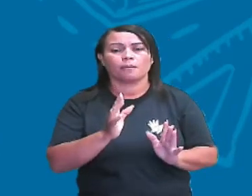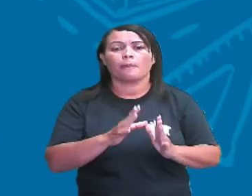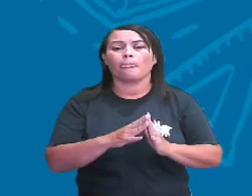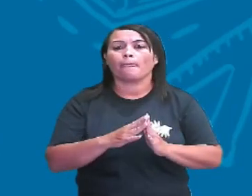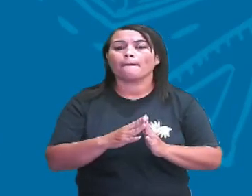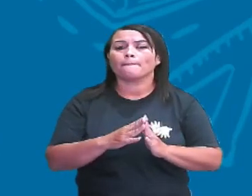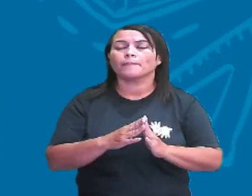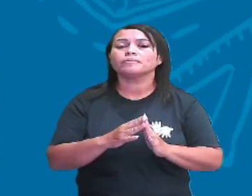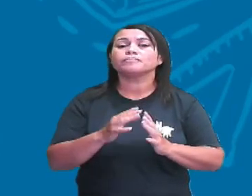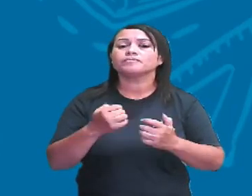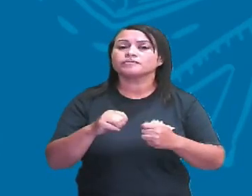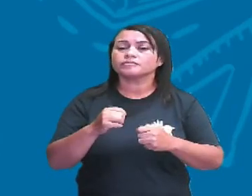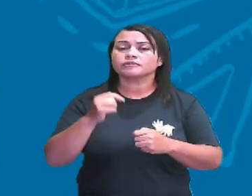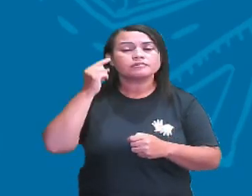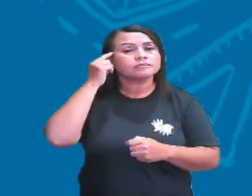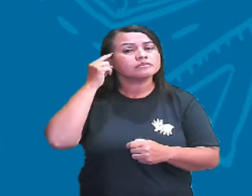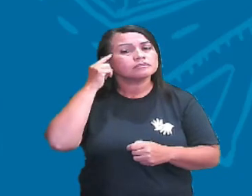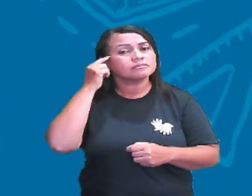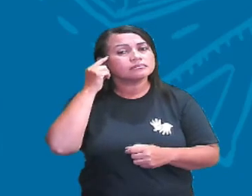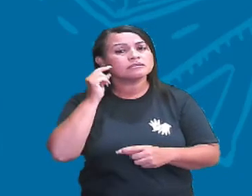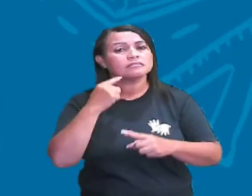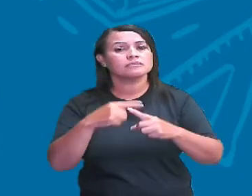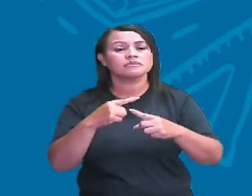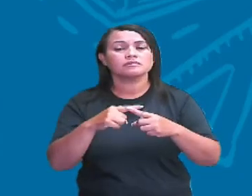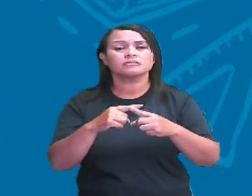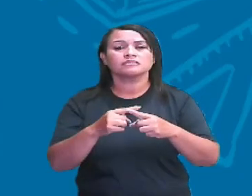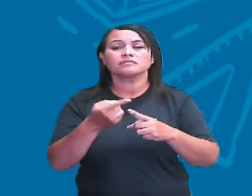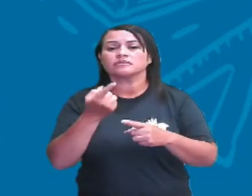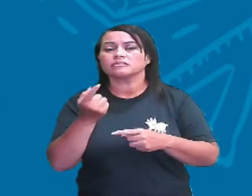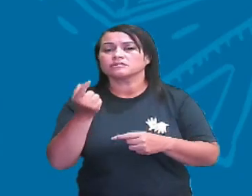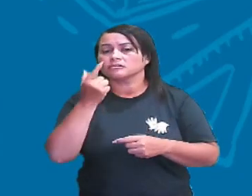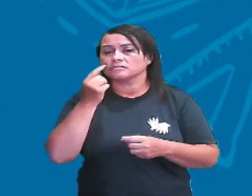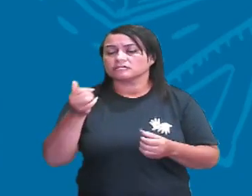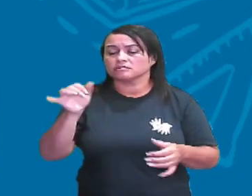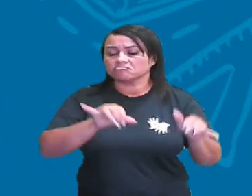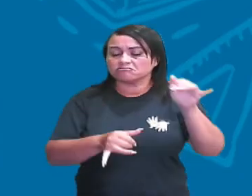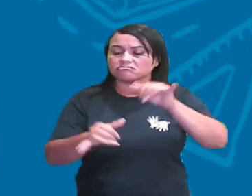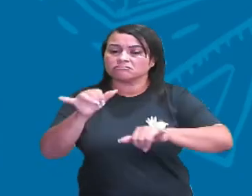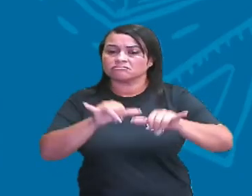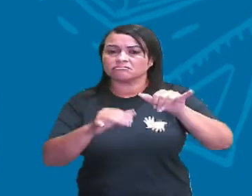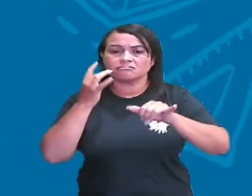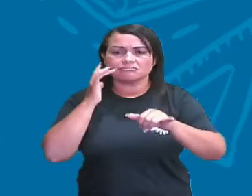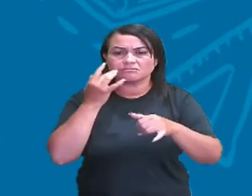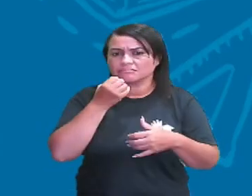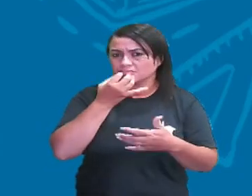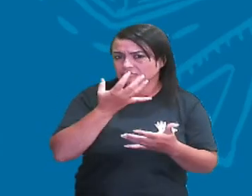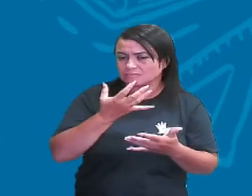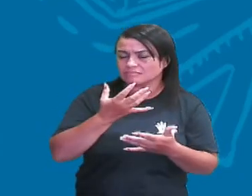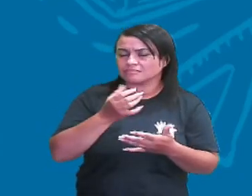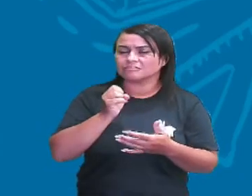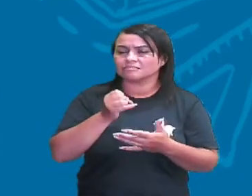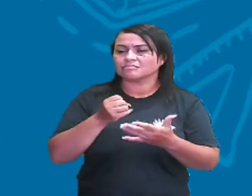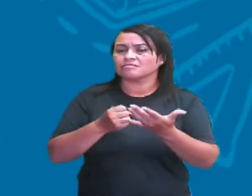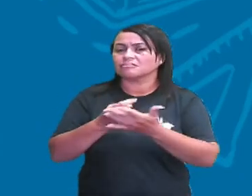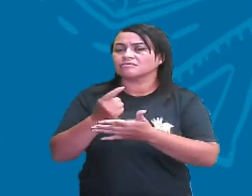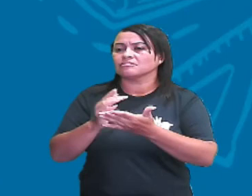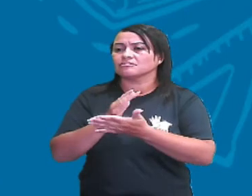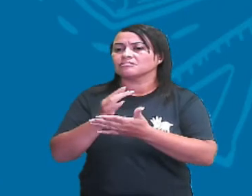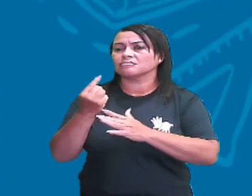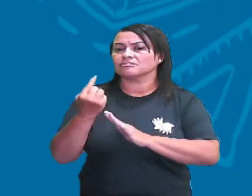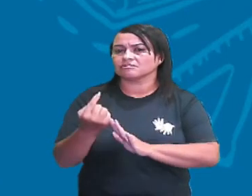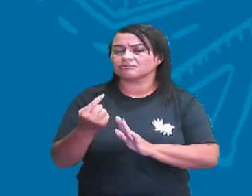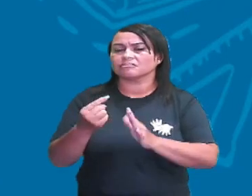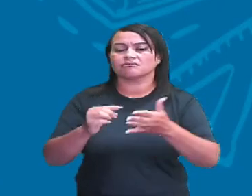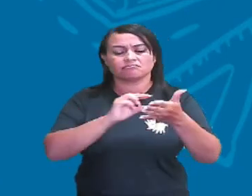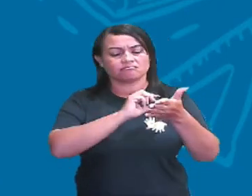jogar mais e mais produto, você possa ter um efeito melhor. Você usando o produto na consideração certa e indicado na